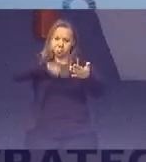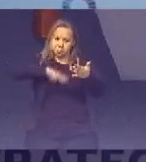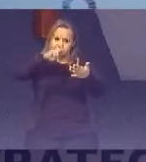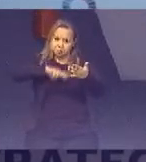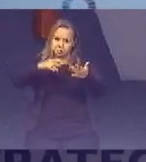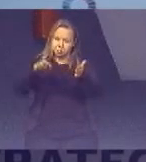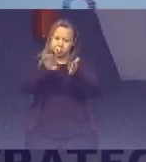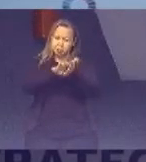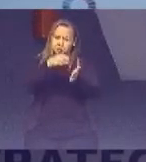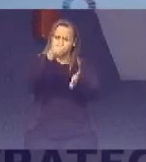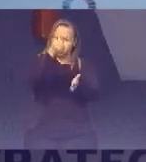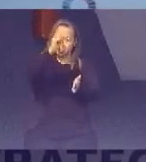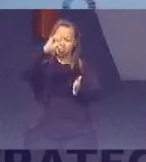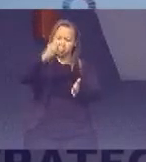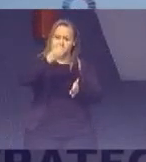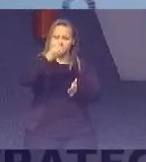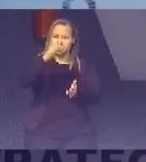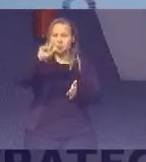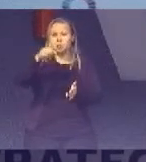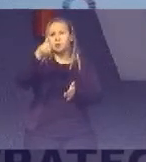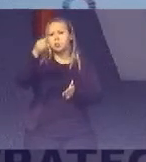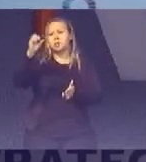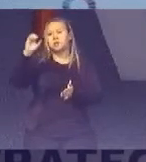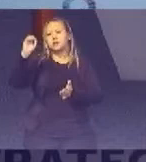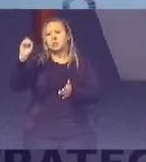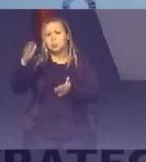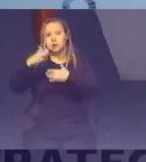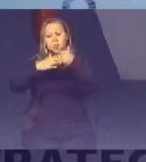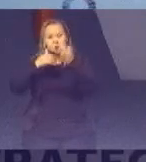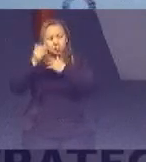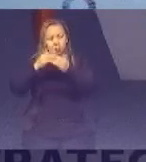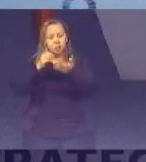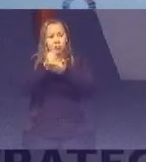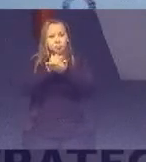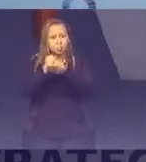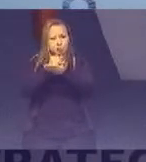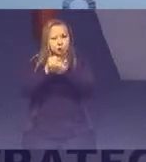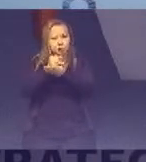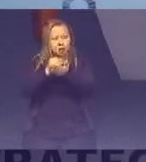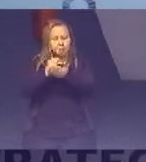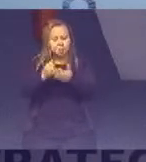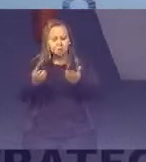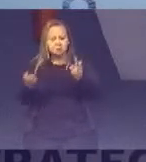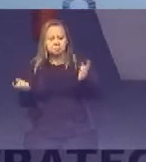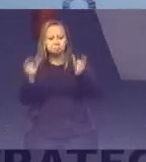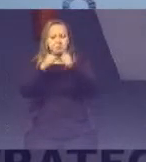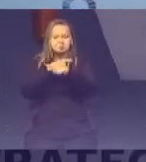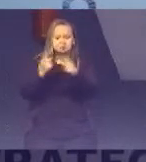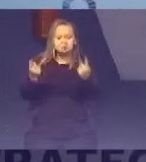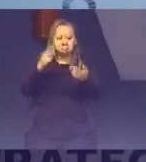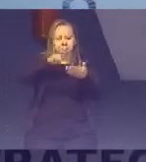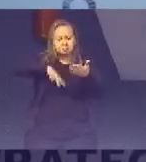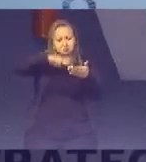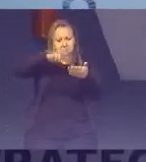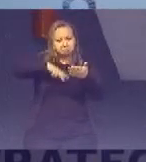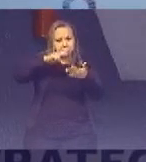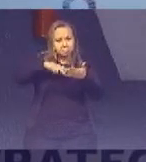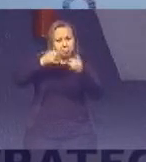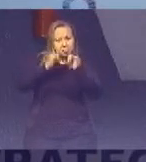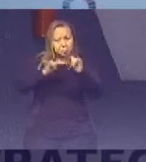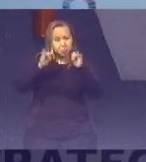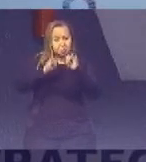A 6.600 Ações Mais ou menos De medicamentos Cruzamos Com os dados Da secretaria De saúde Do poder